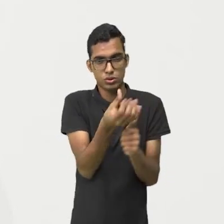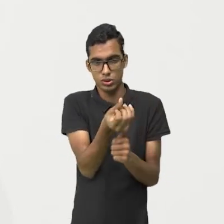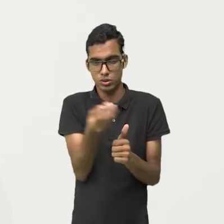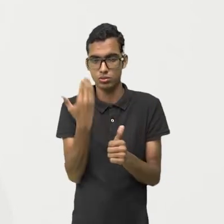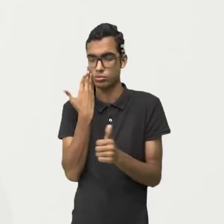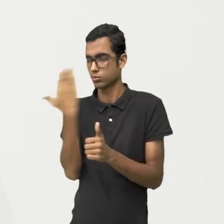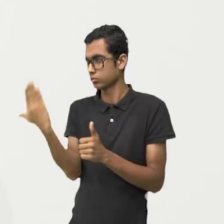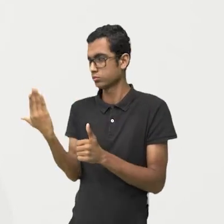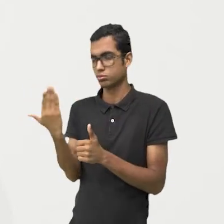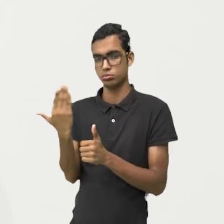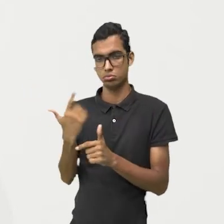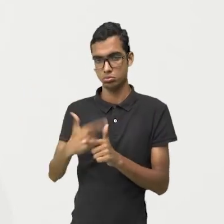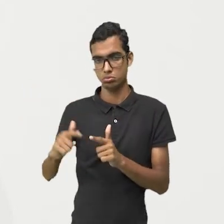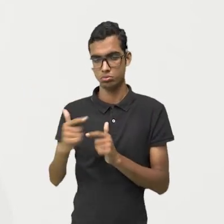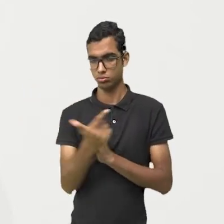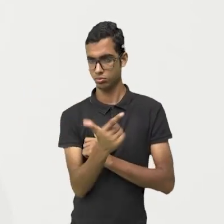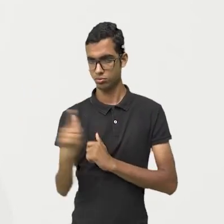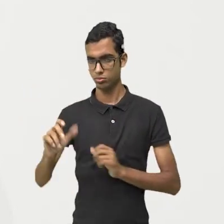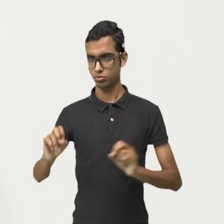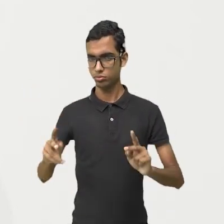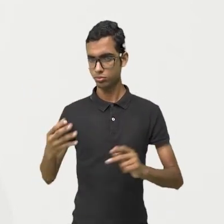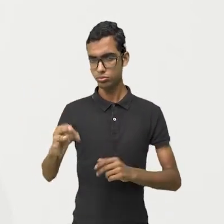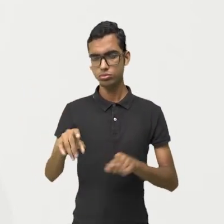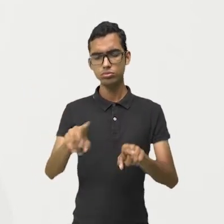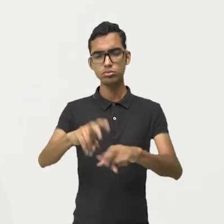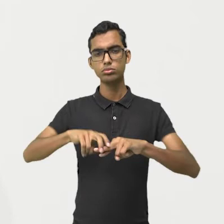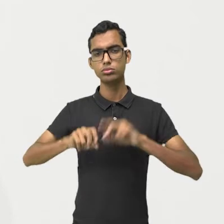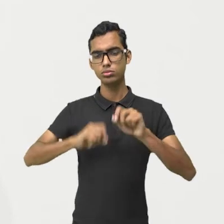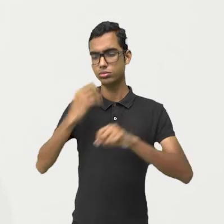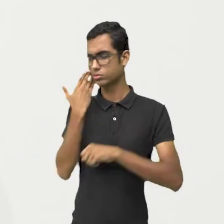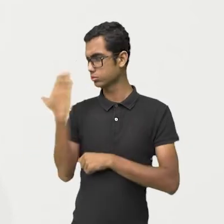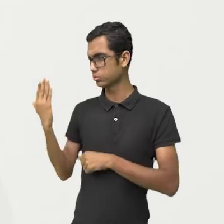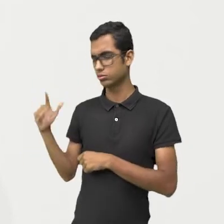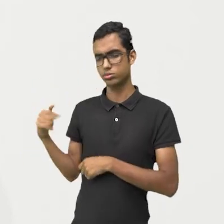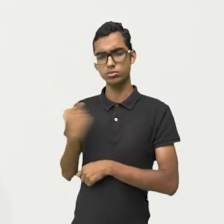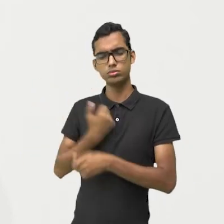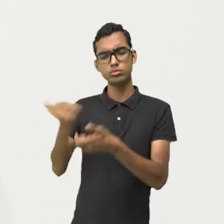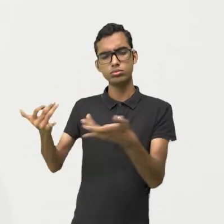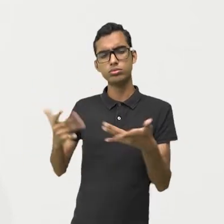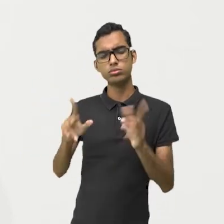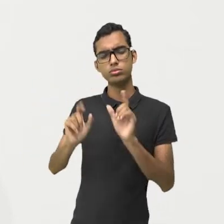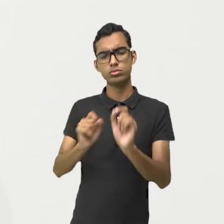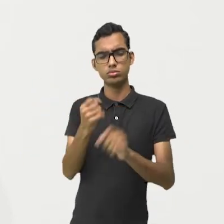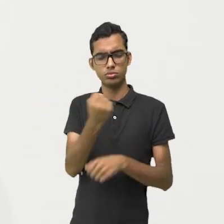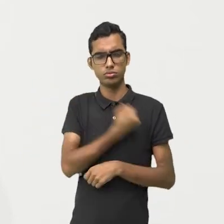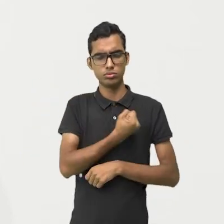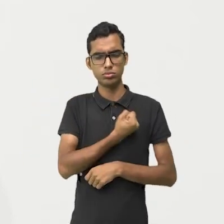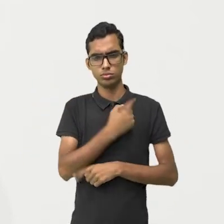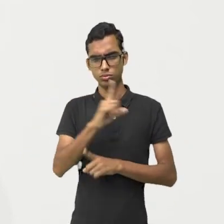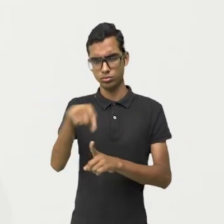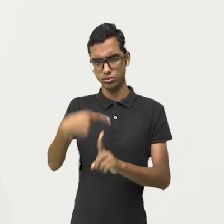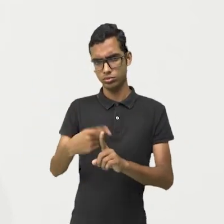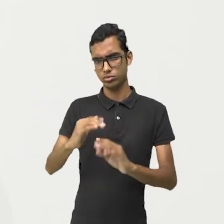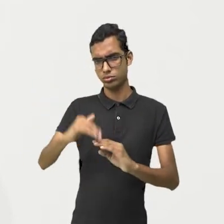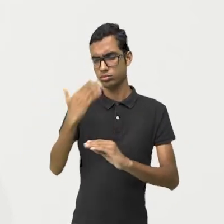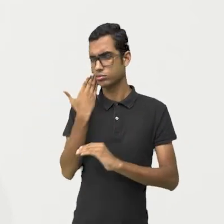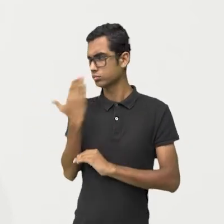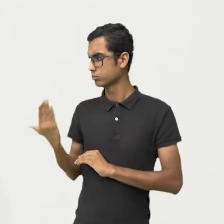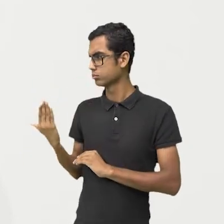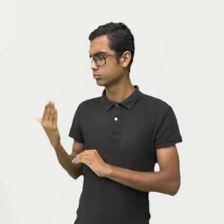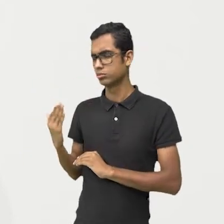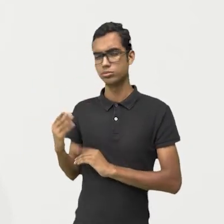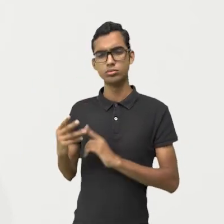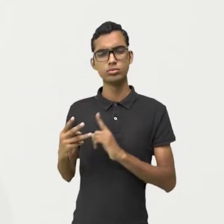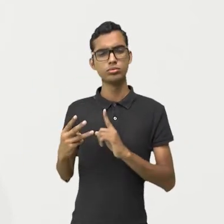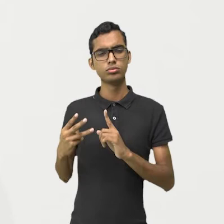tem problema nenhum, certo? Porque você está dizendo que ele é mais. Ora, mas o que é